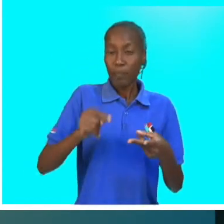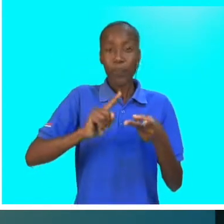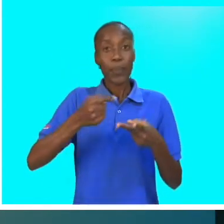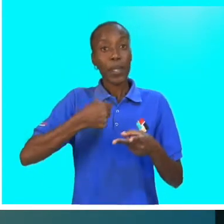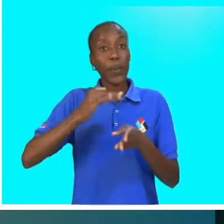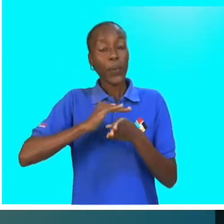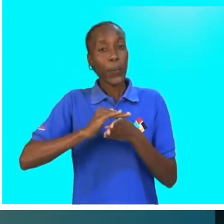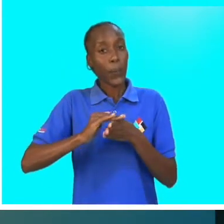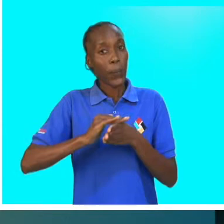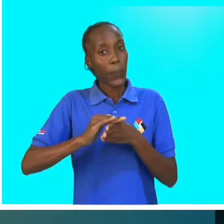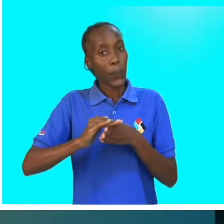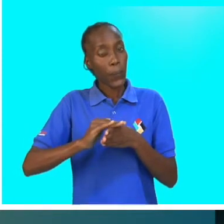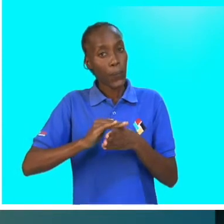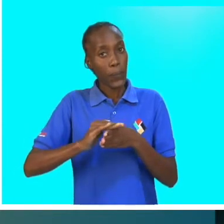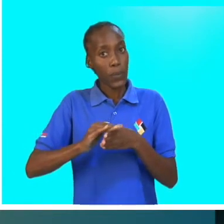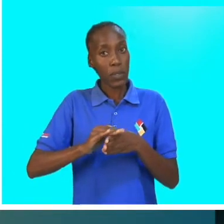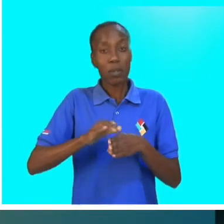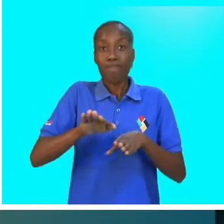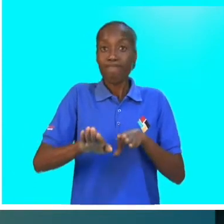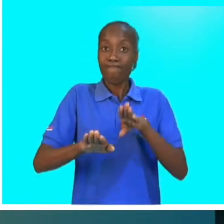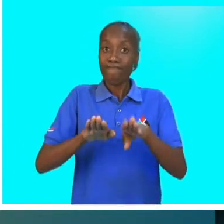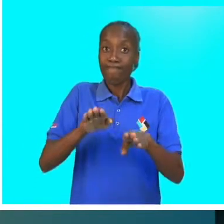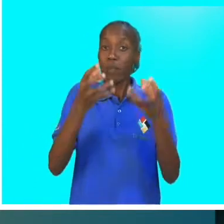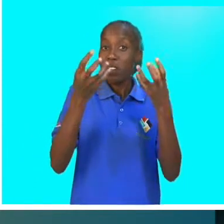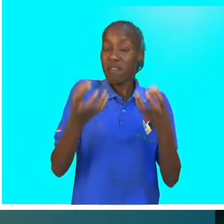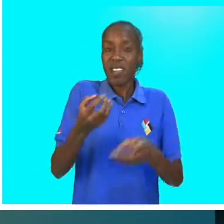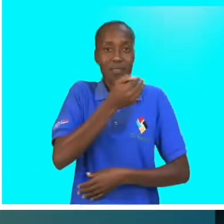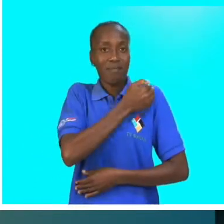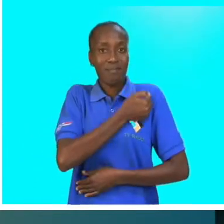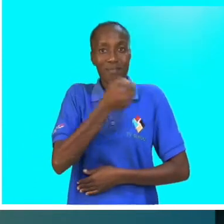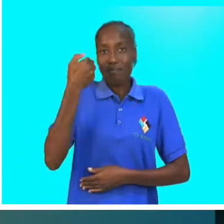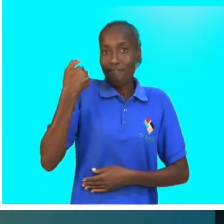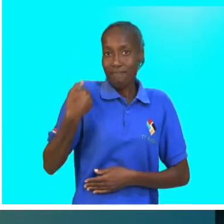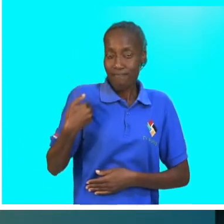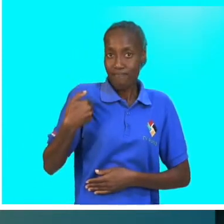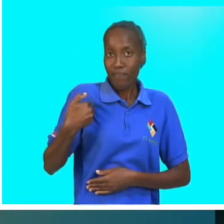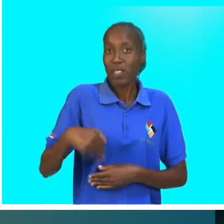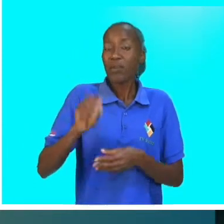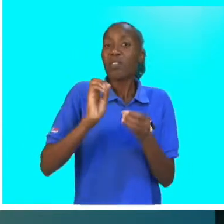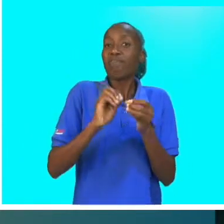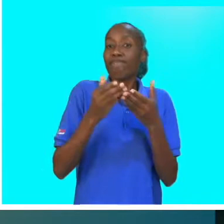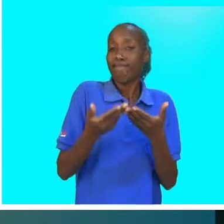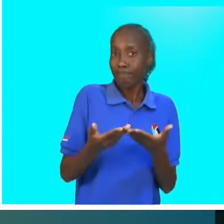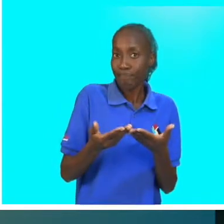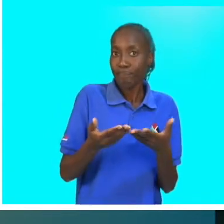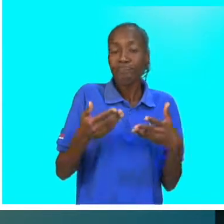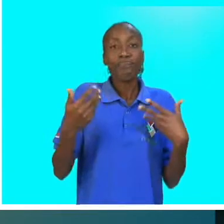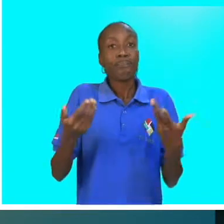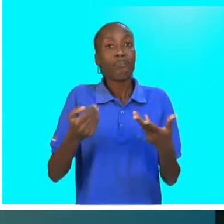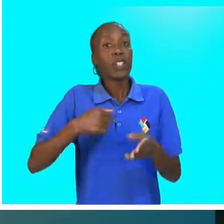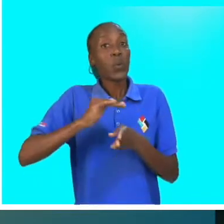Eu não tenho os membros superiores e uso as pernas e os pés no lugar dos braços.